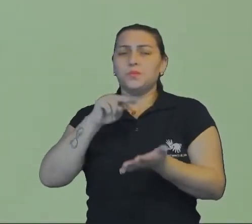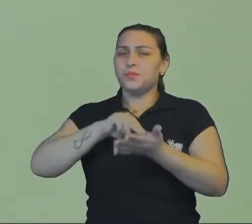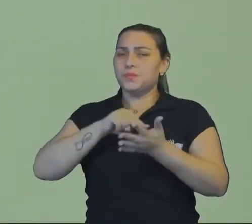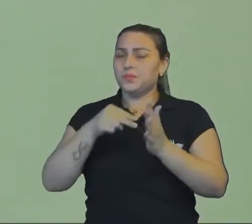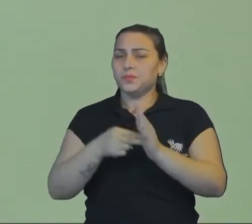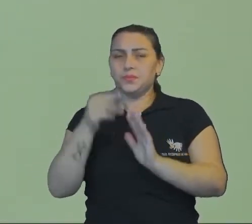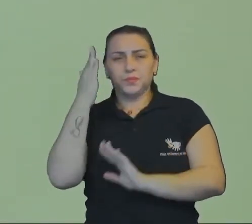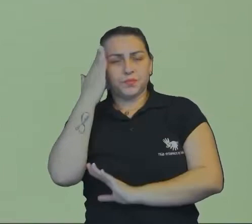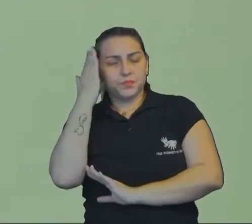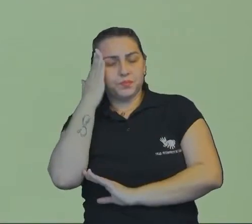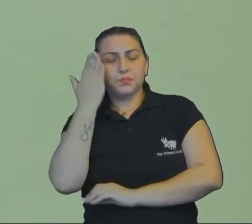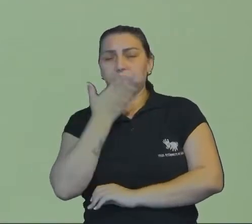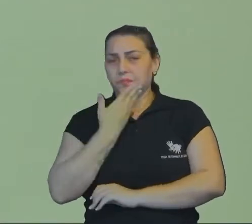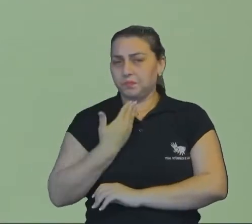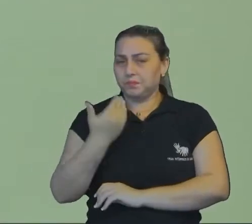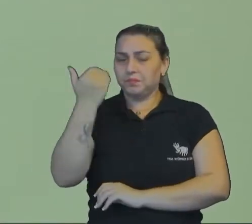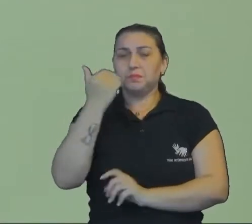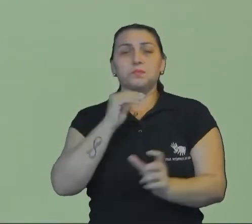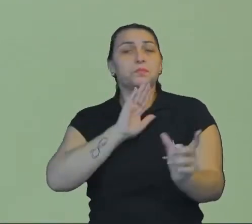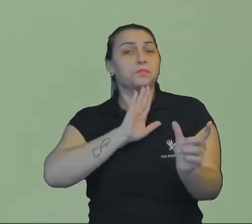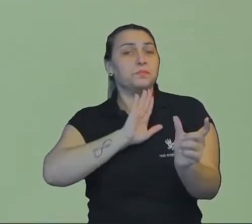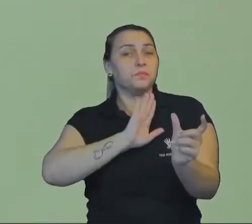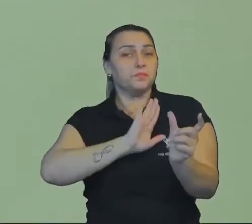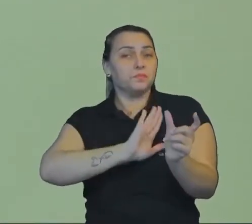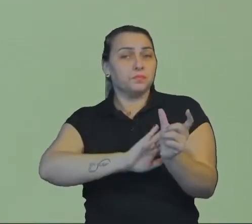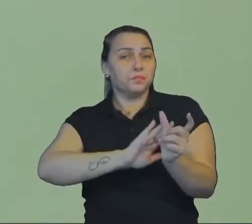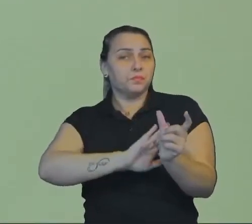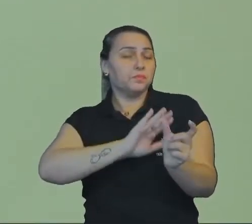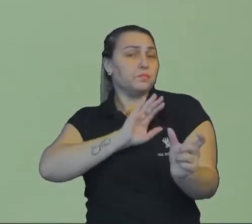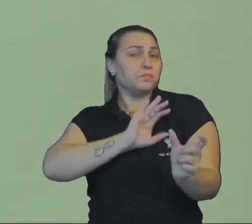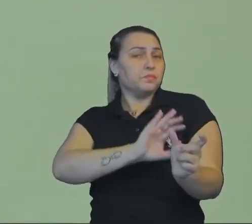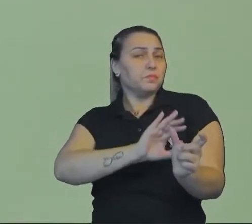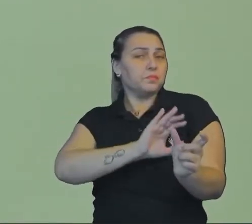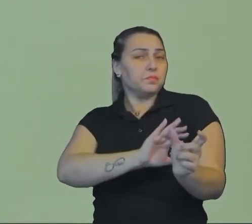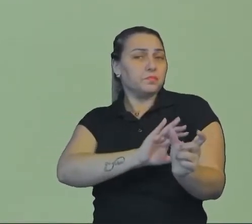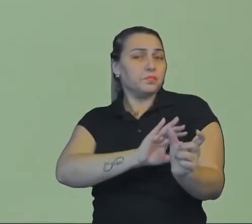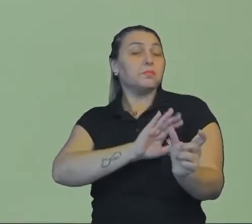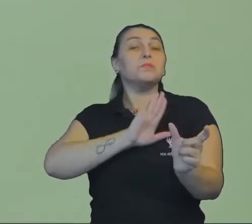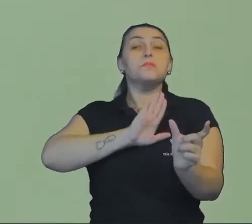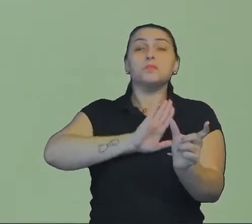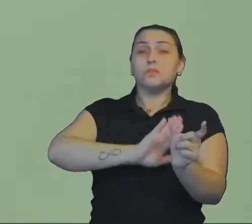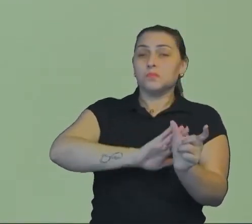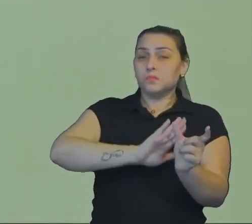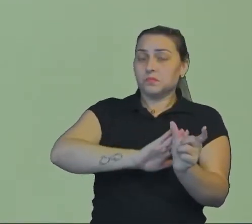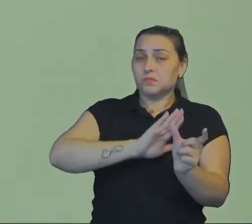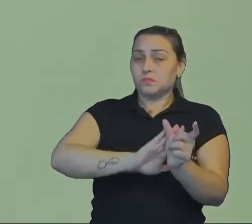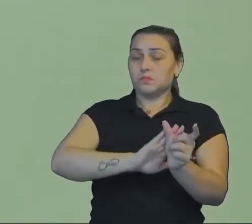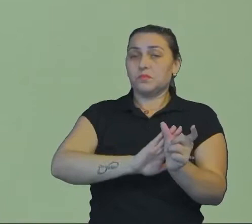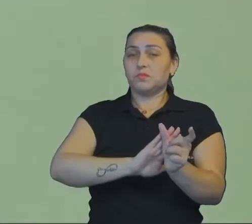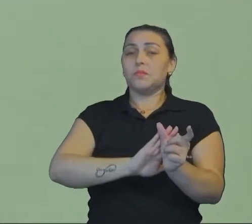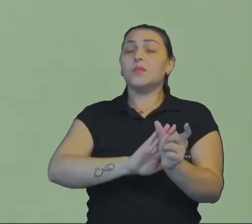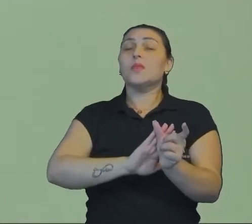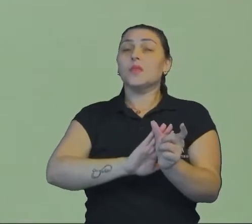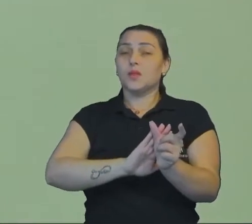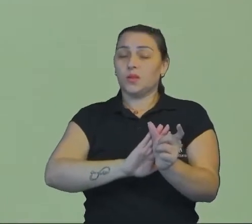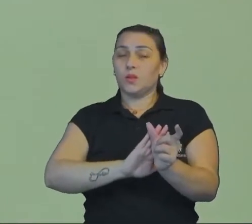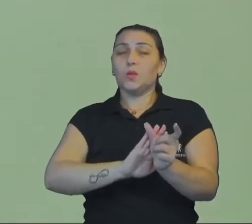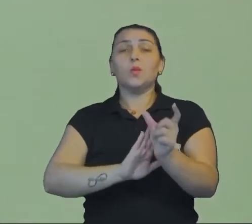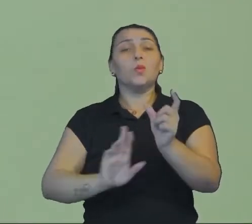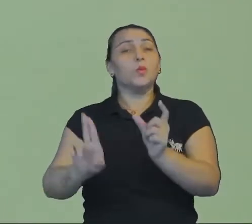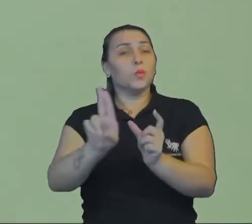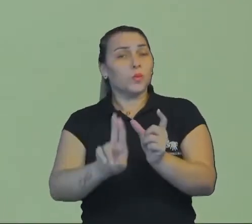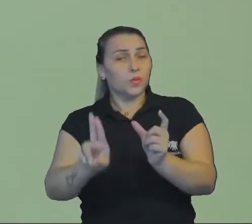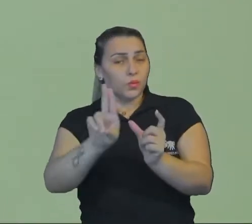Para a gente entender um pouquinho melhor da denotação e a conotação, é o seguinte. Denotação é aquela no seu sentido literal, usual,